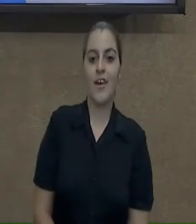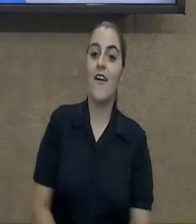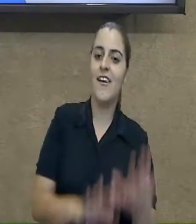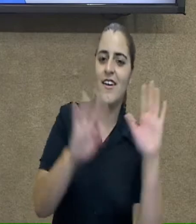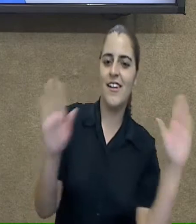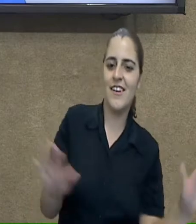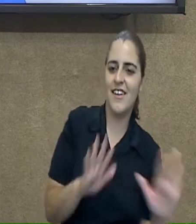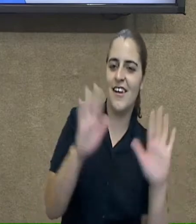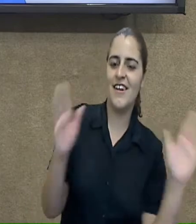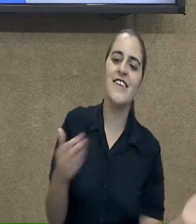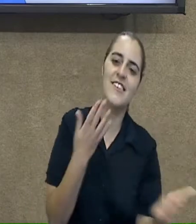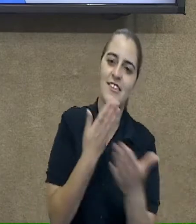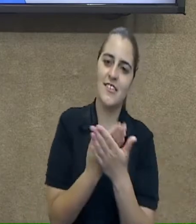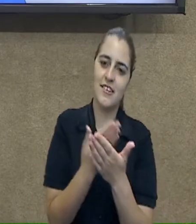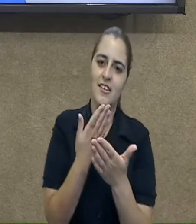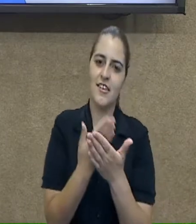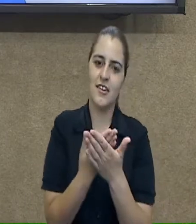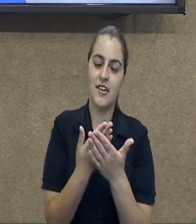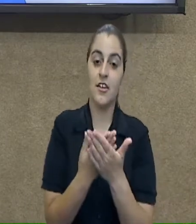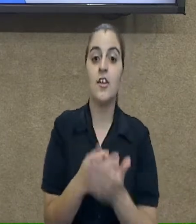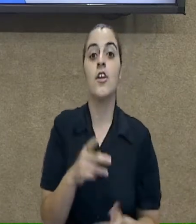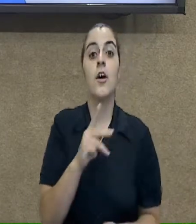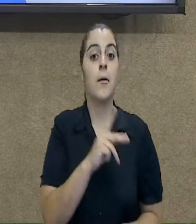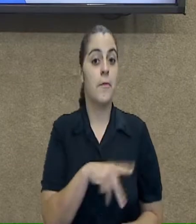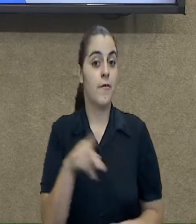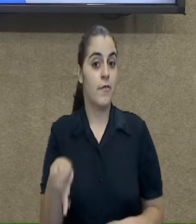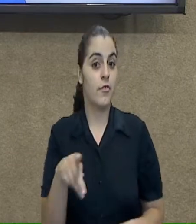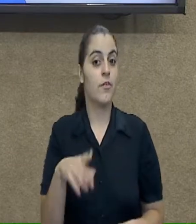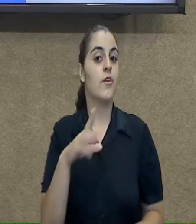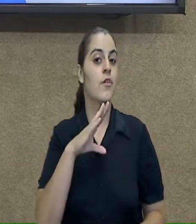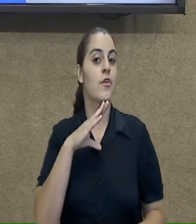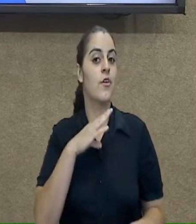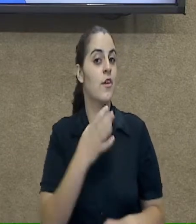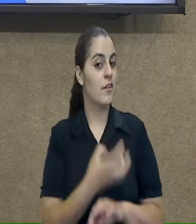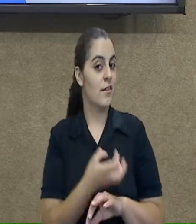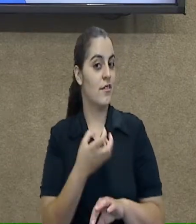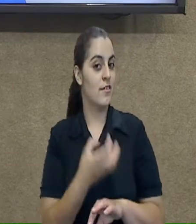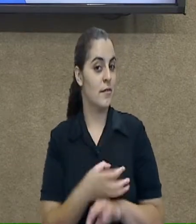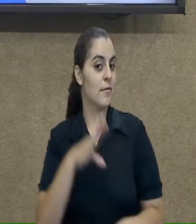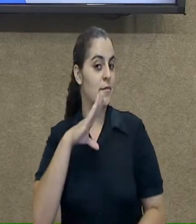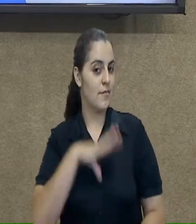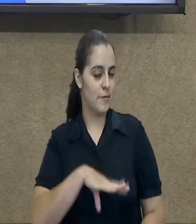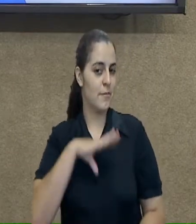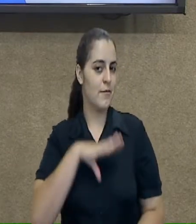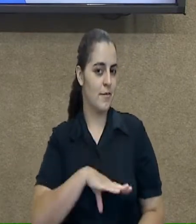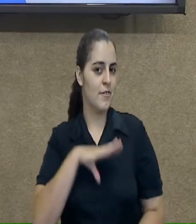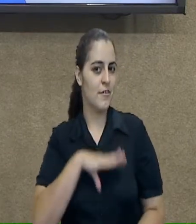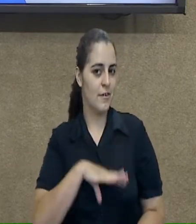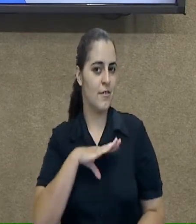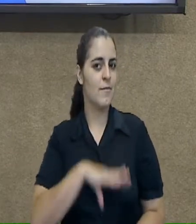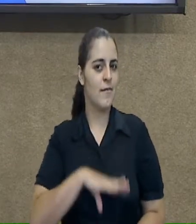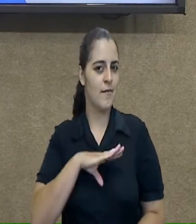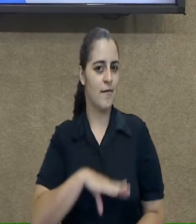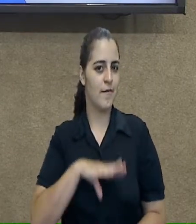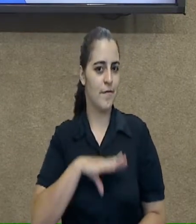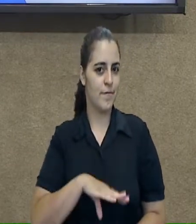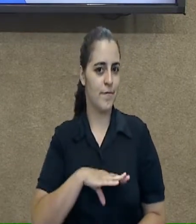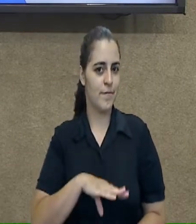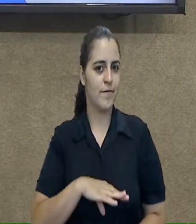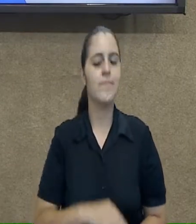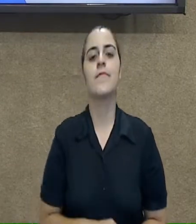Olá, estudantes! Eu sou a professora Albalide do componente curricular de língua